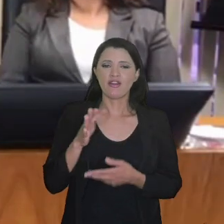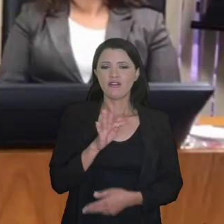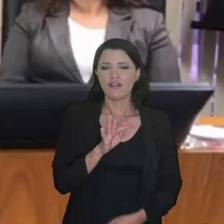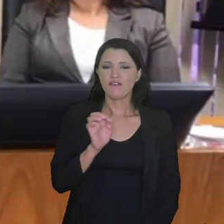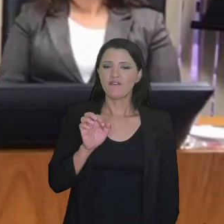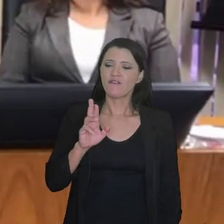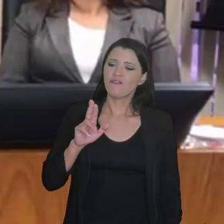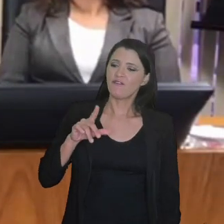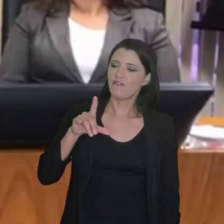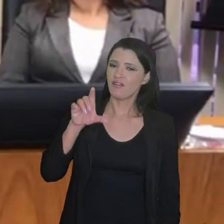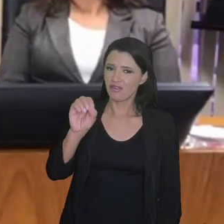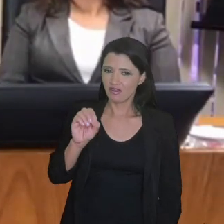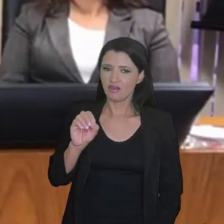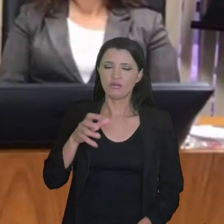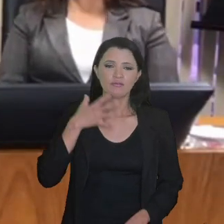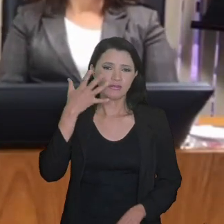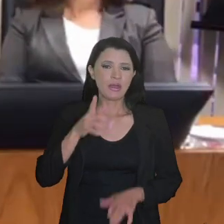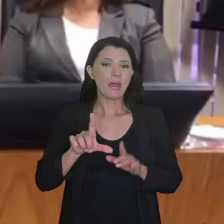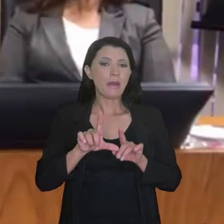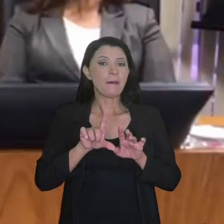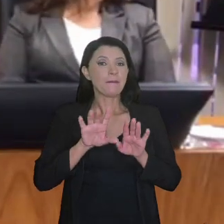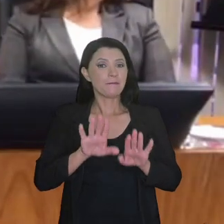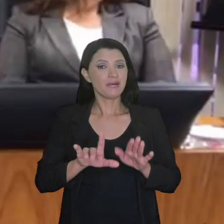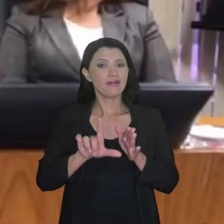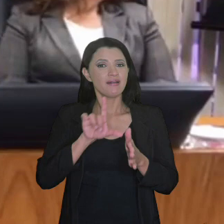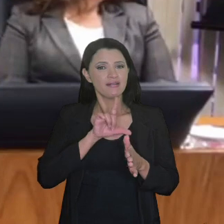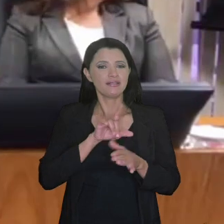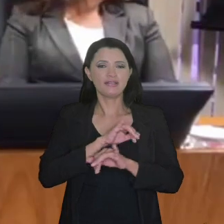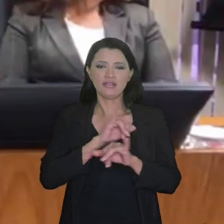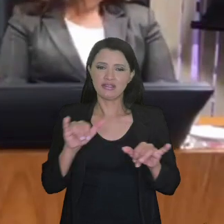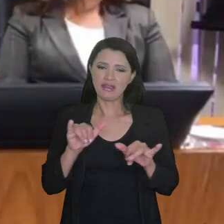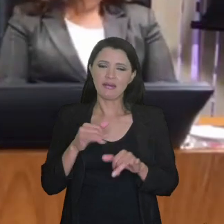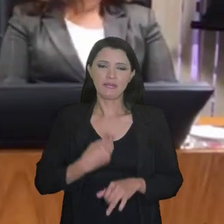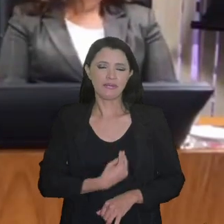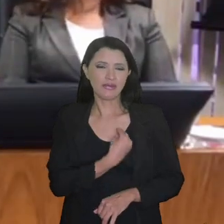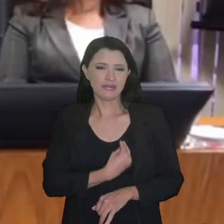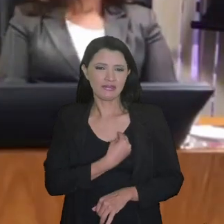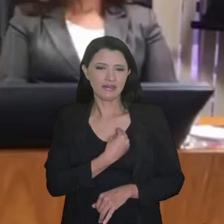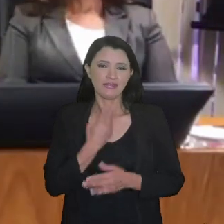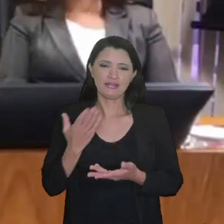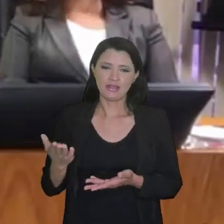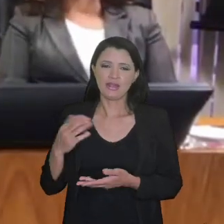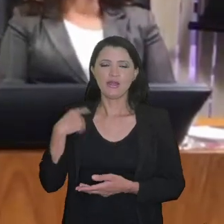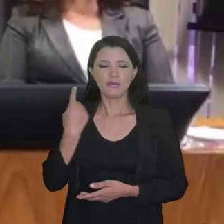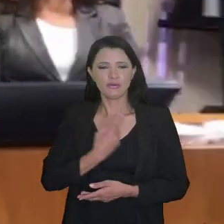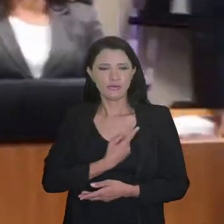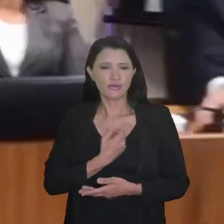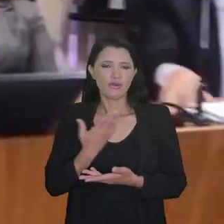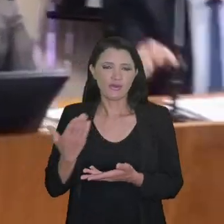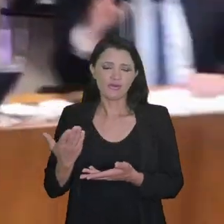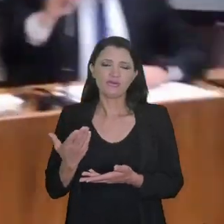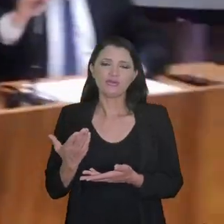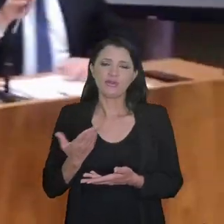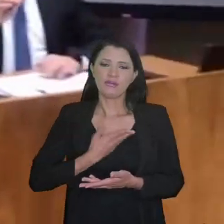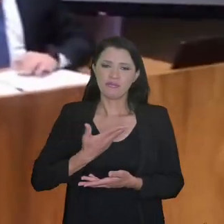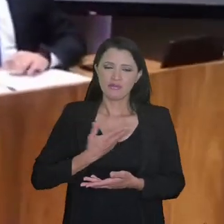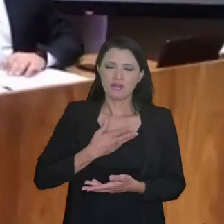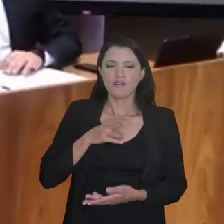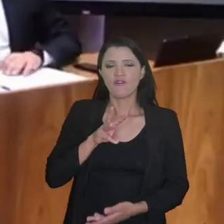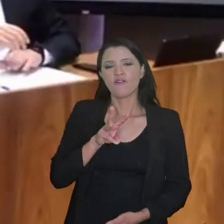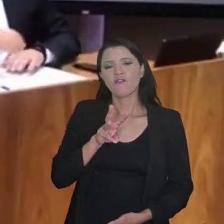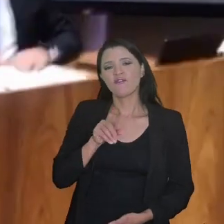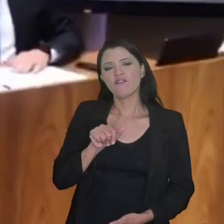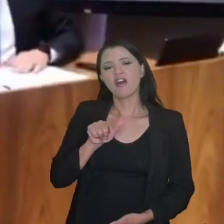passar a palavra ao Fernando para uma consideração, mas antes registrar aqui a presença do nosso